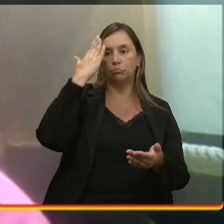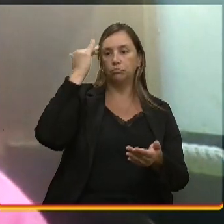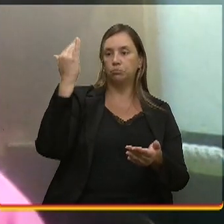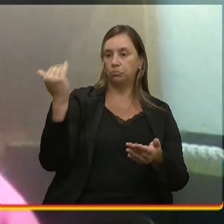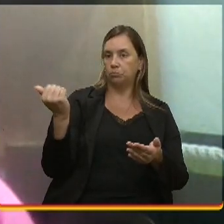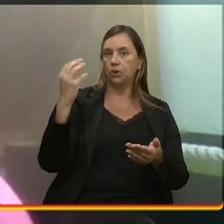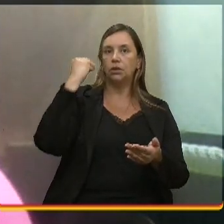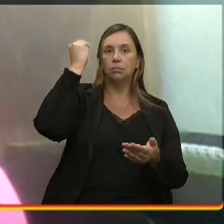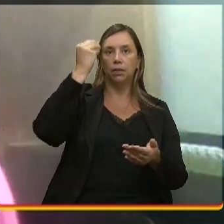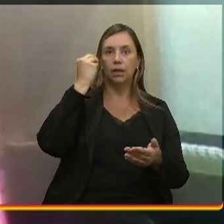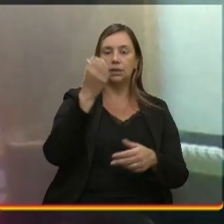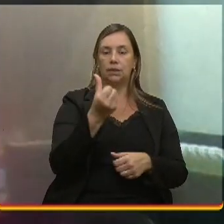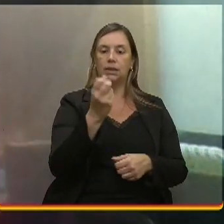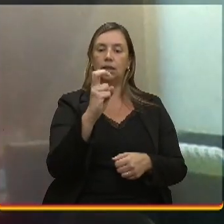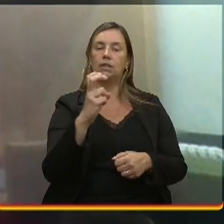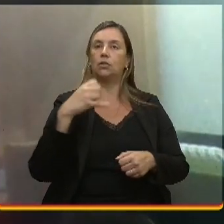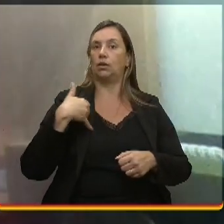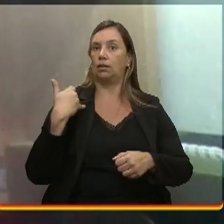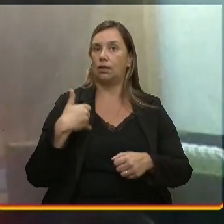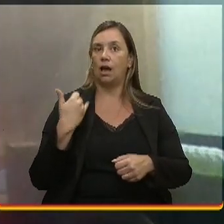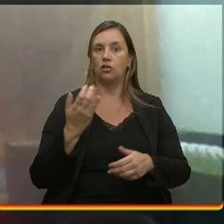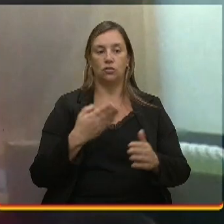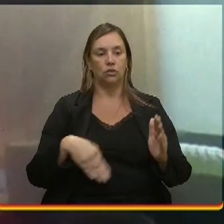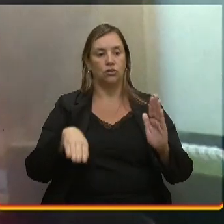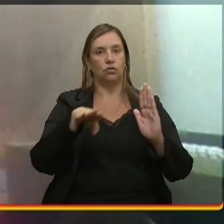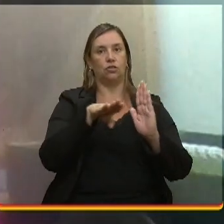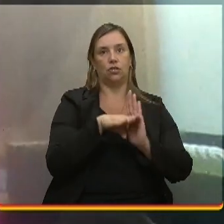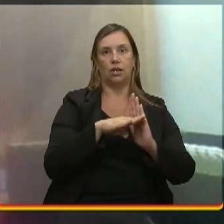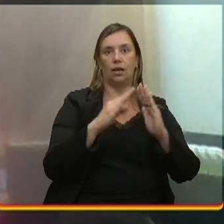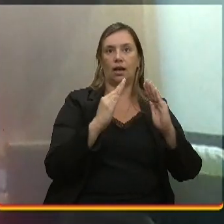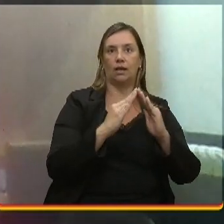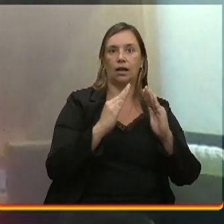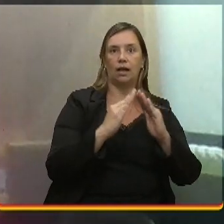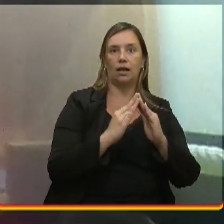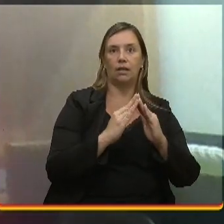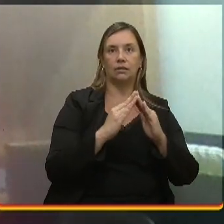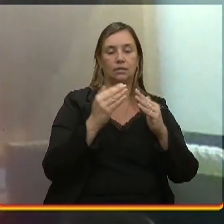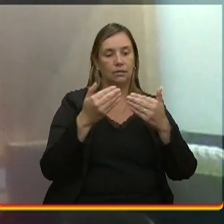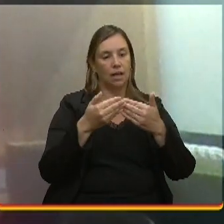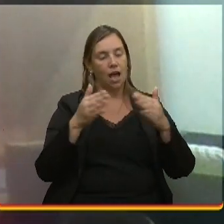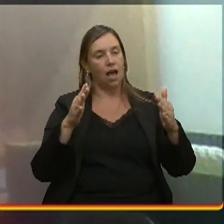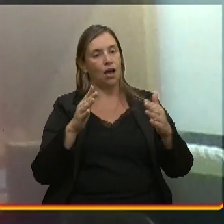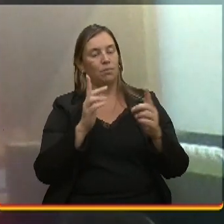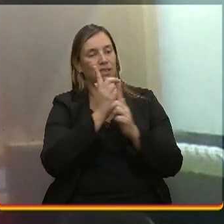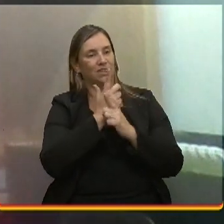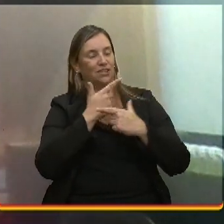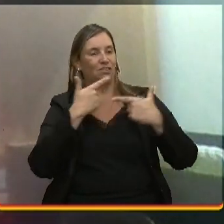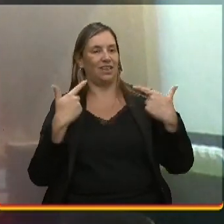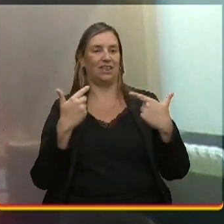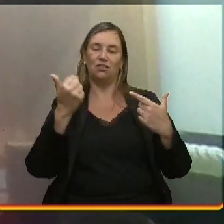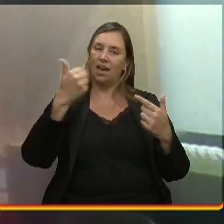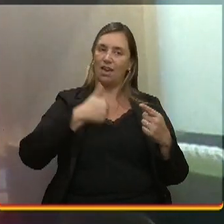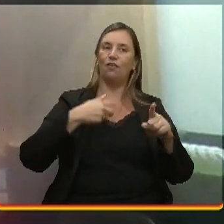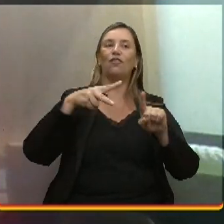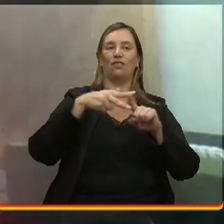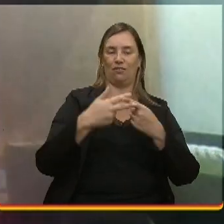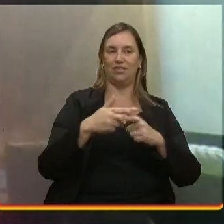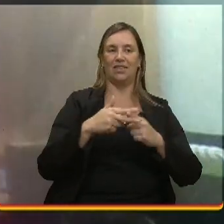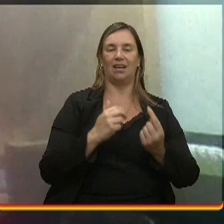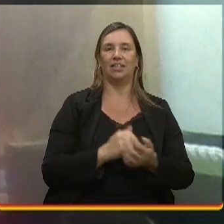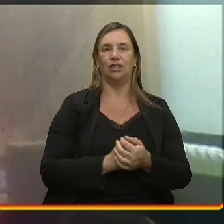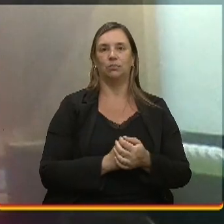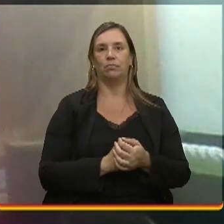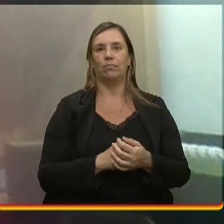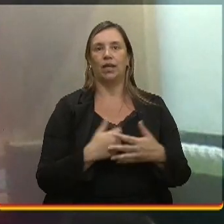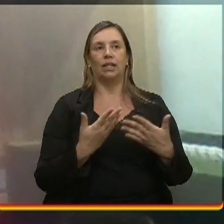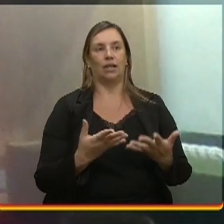anos, que chega lá gentilmente abrindo sorriso, chega na casa da pessoa só eu que vou consertar. Ela se